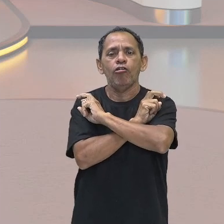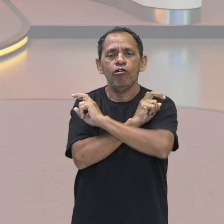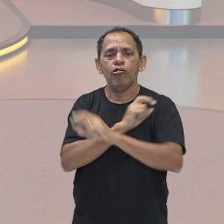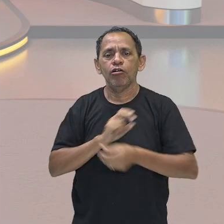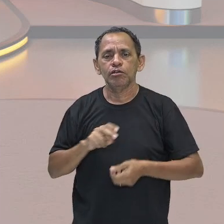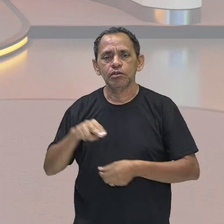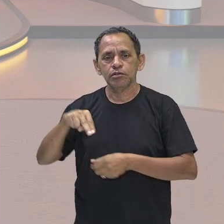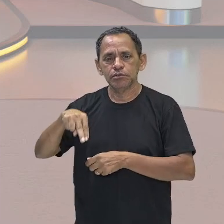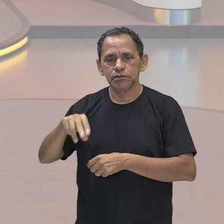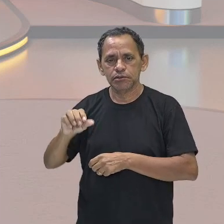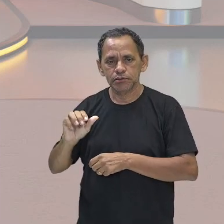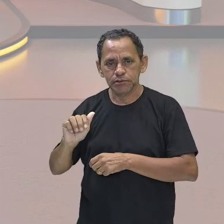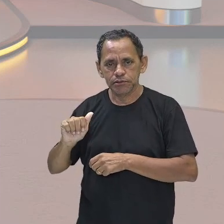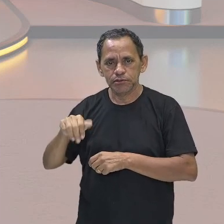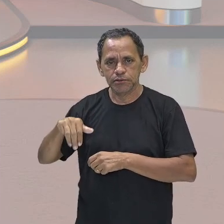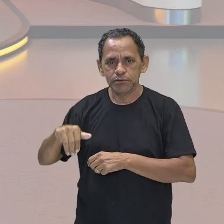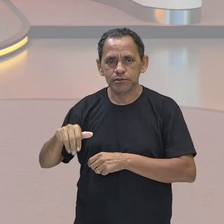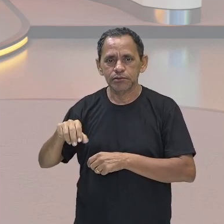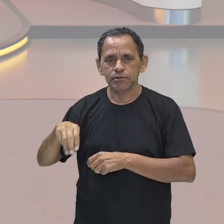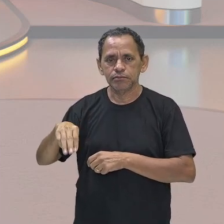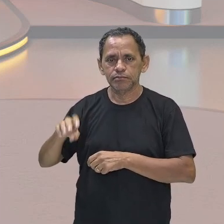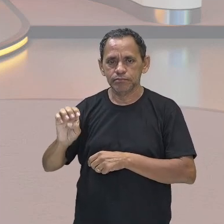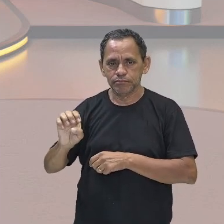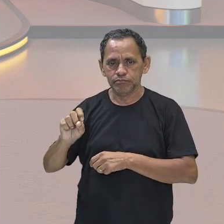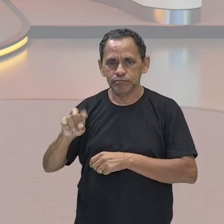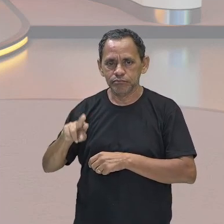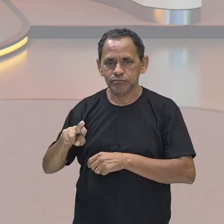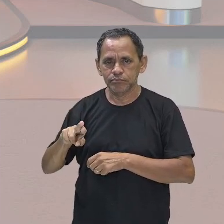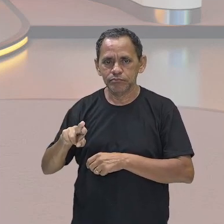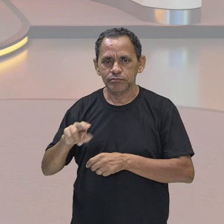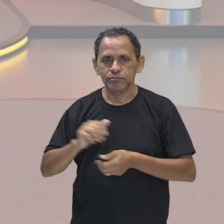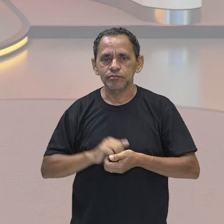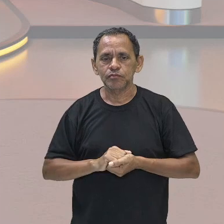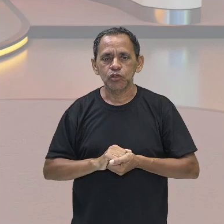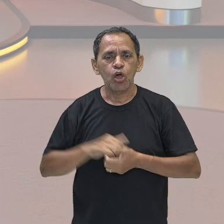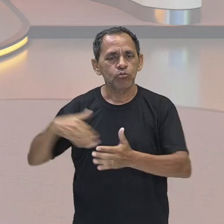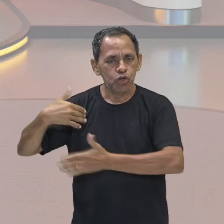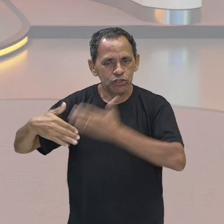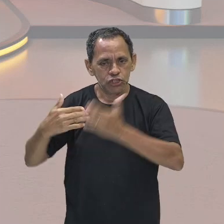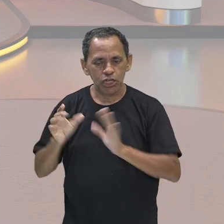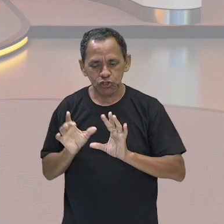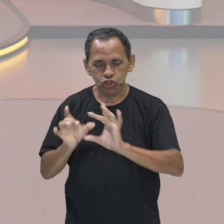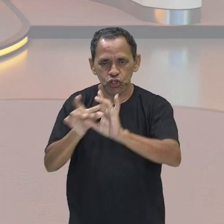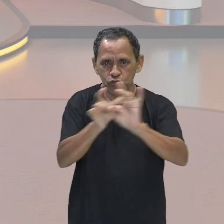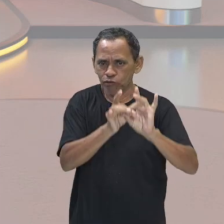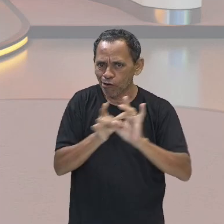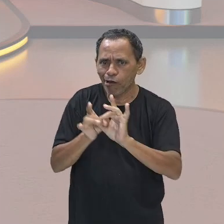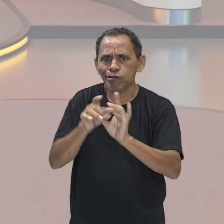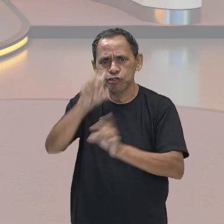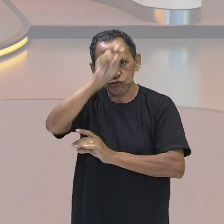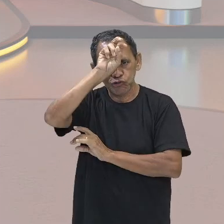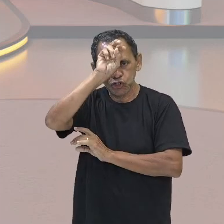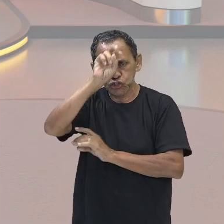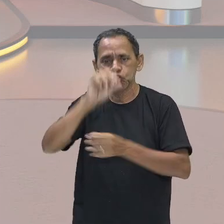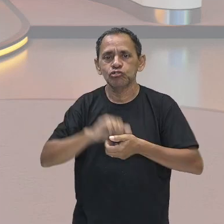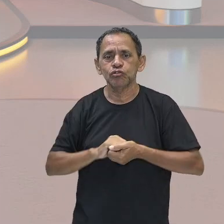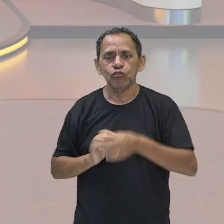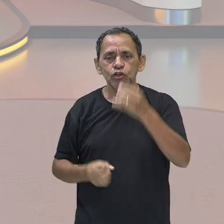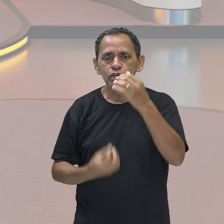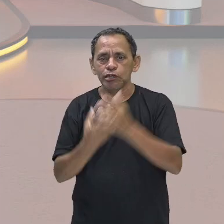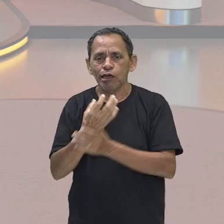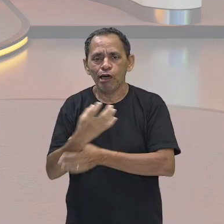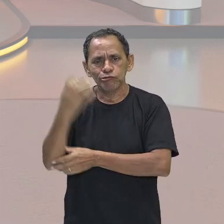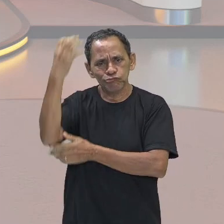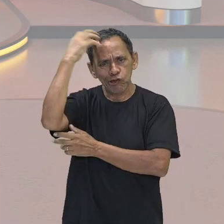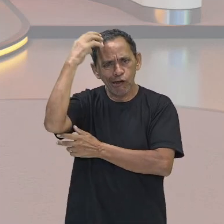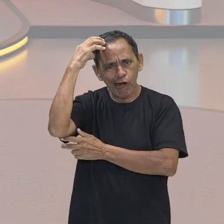O Namer, tá? E ele também vai fazer, então, esse processo de unificação, então, do Egito. Surgiram no Egito reinos